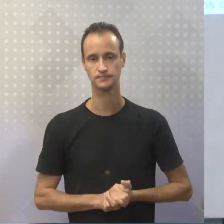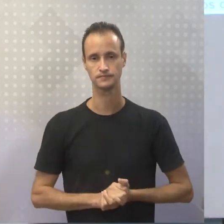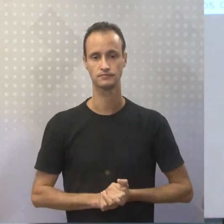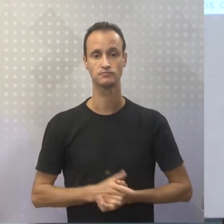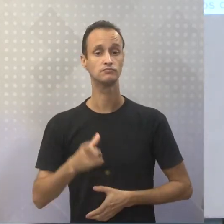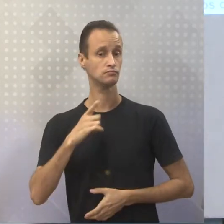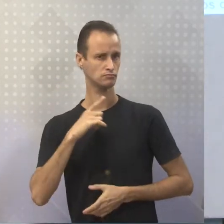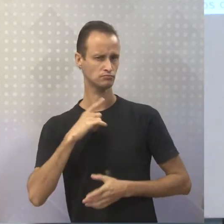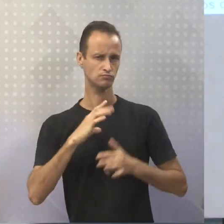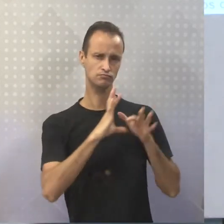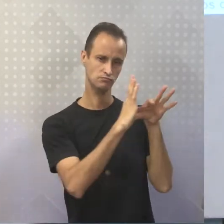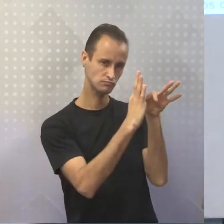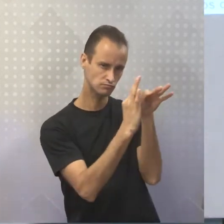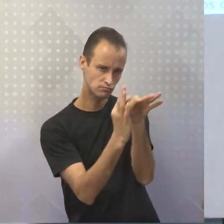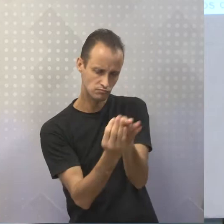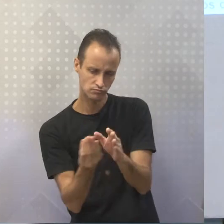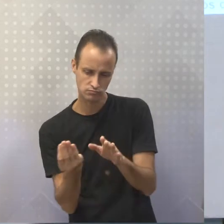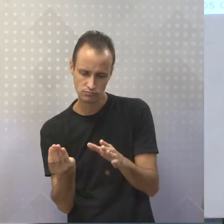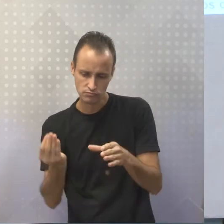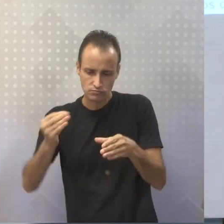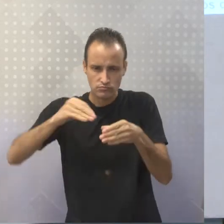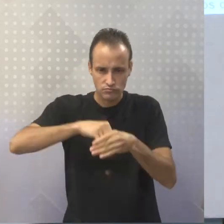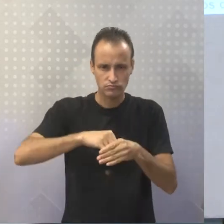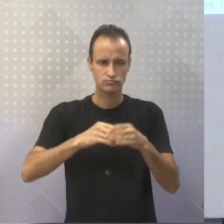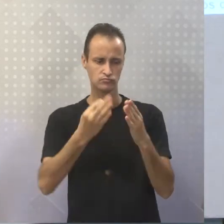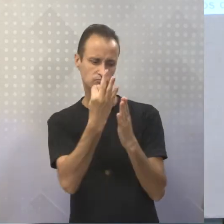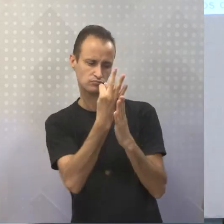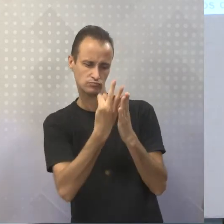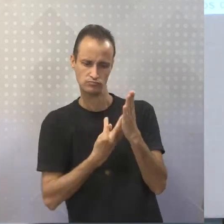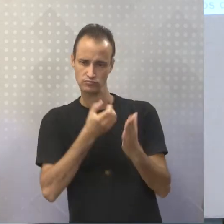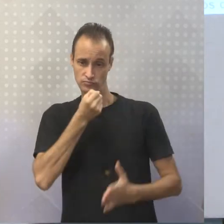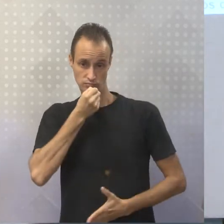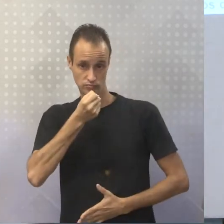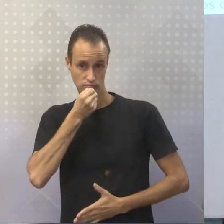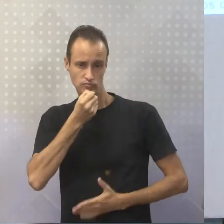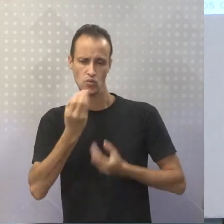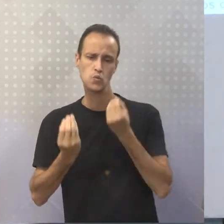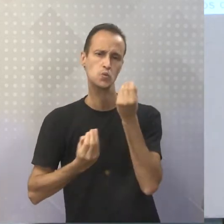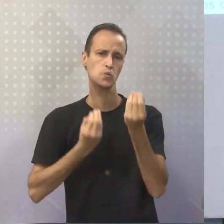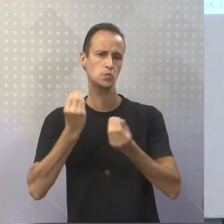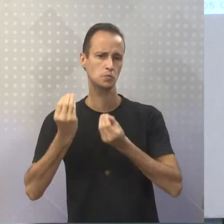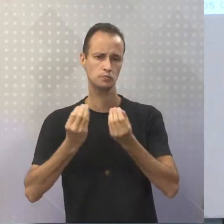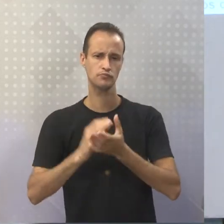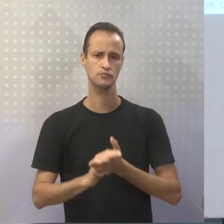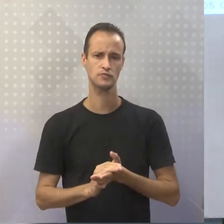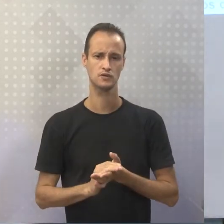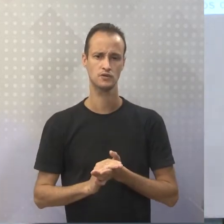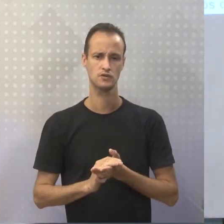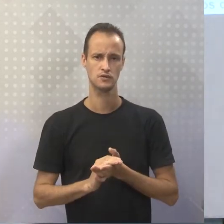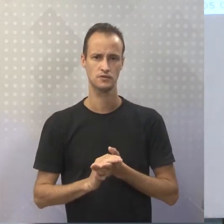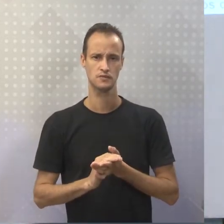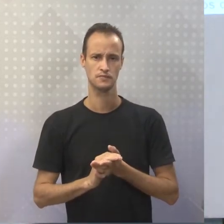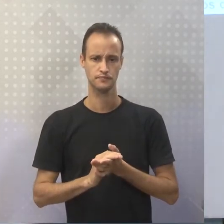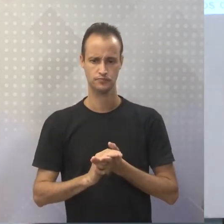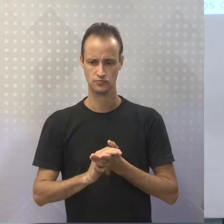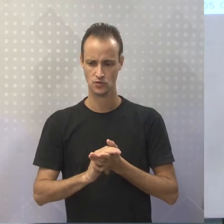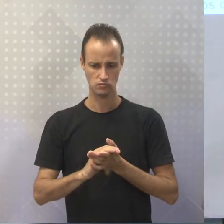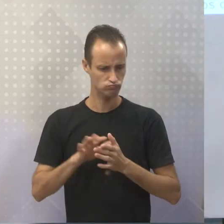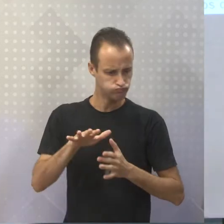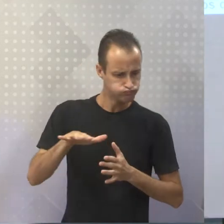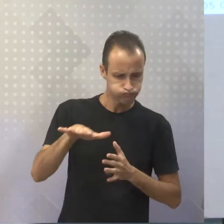Então, a gente tem aqui o contexto de inserção da reportagem. O contexto de inserção da reportagem está sempre ali no meio